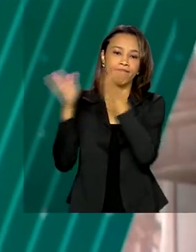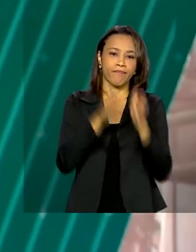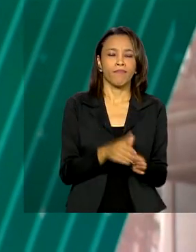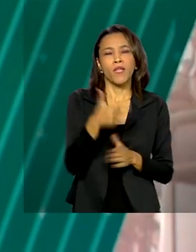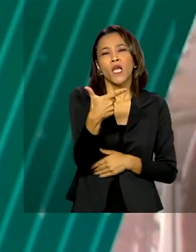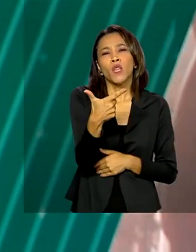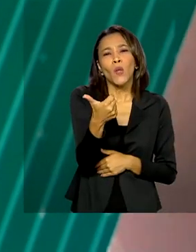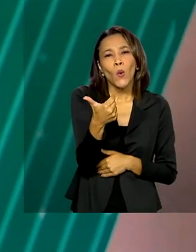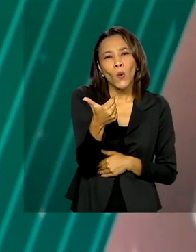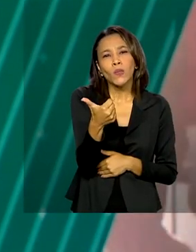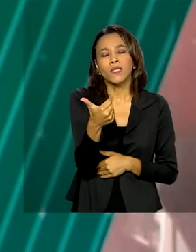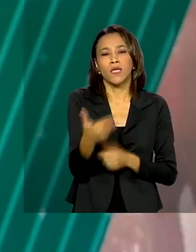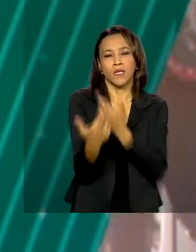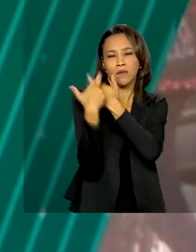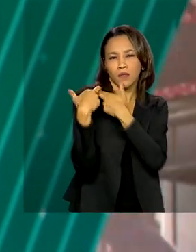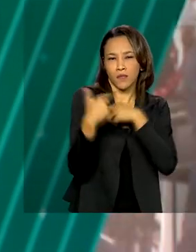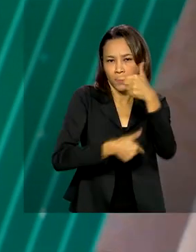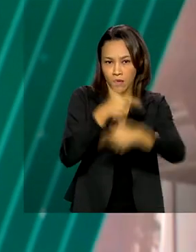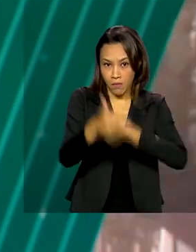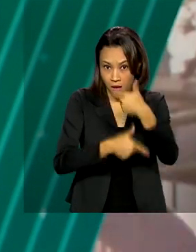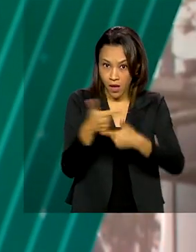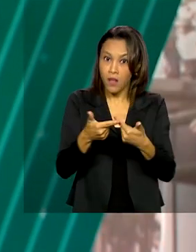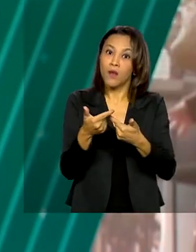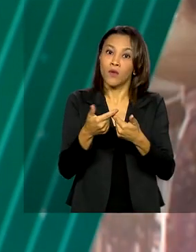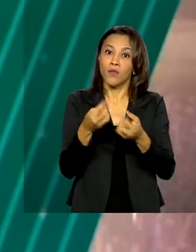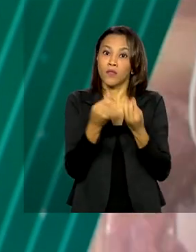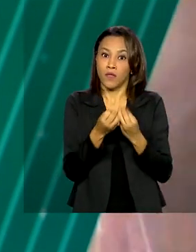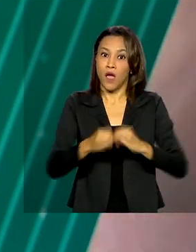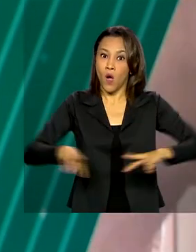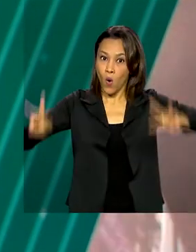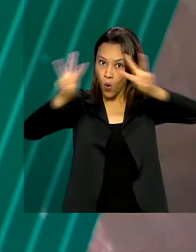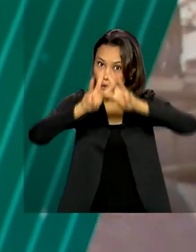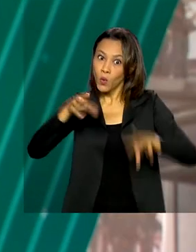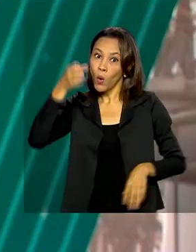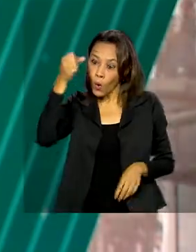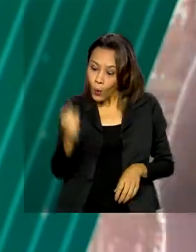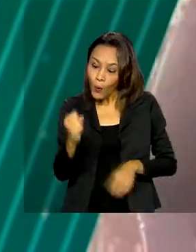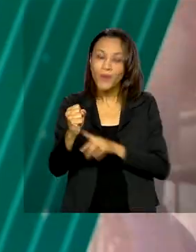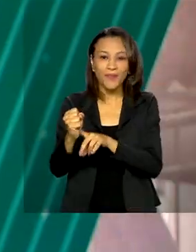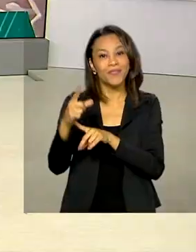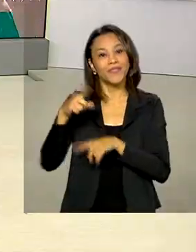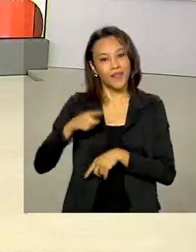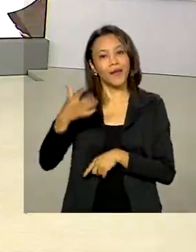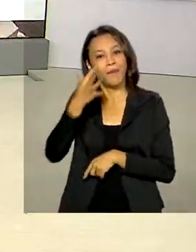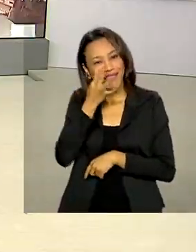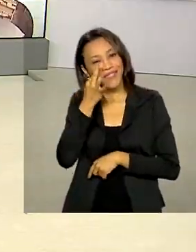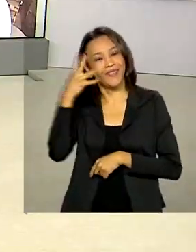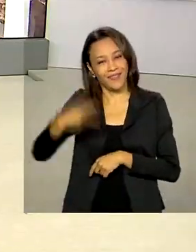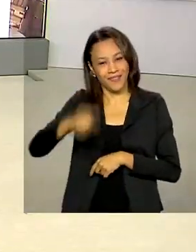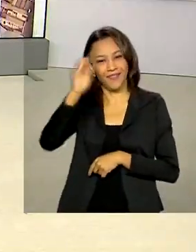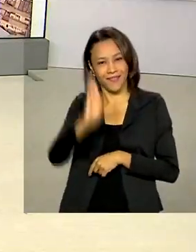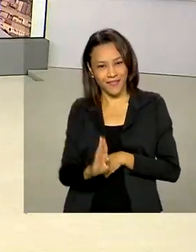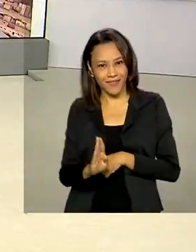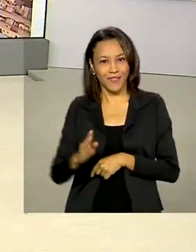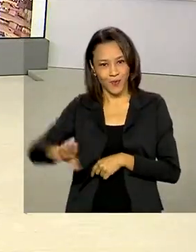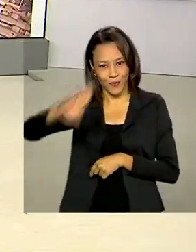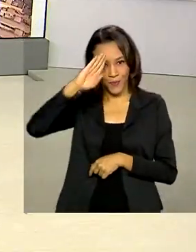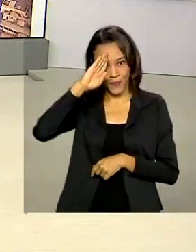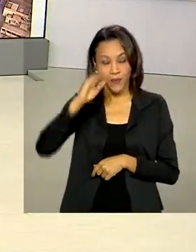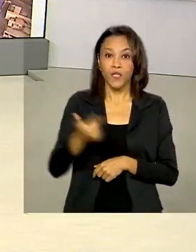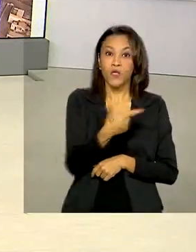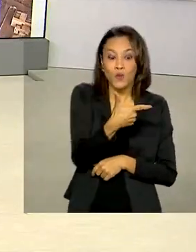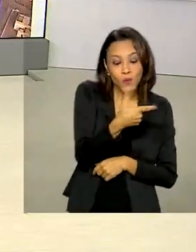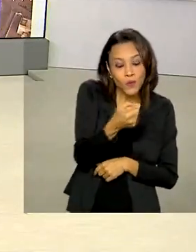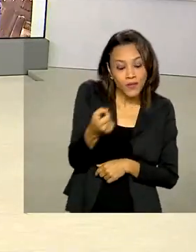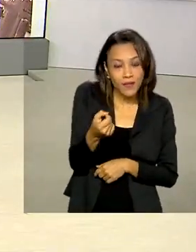missões de paz da ONU no mundo, 8 têm a presença das Forças Armadas Brasileiras. E 200 militares que